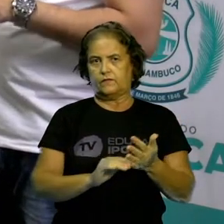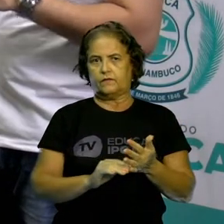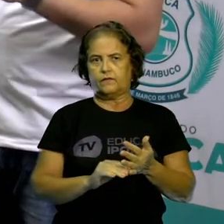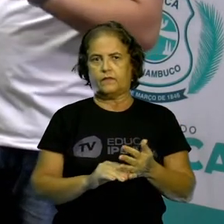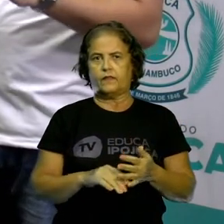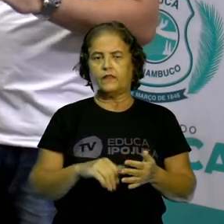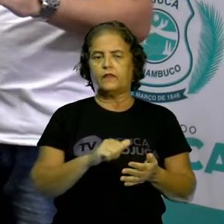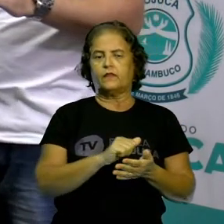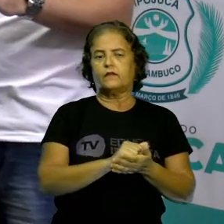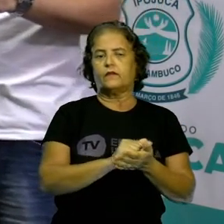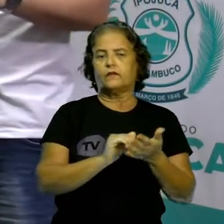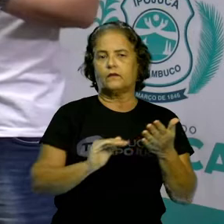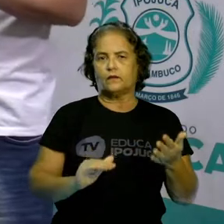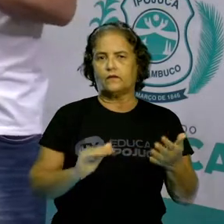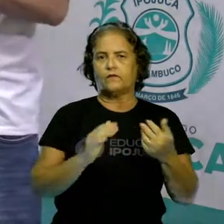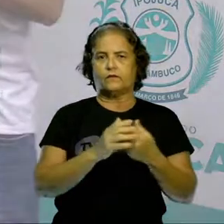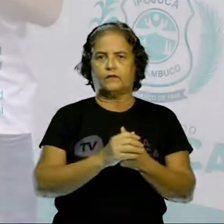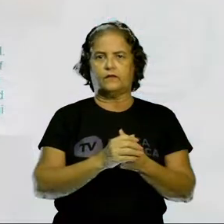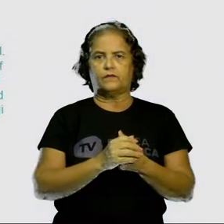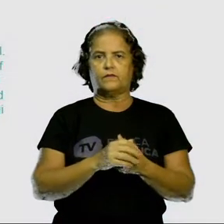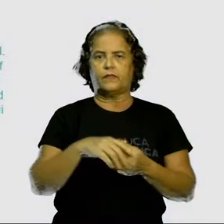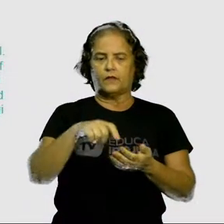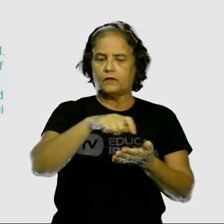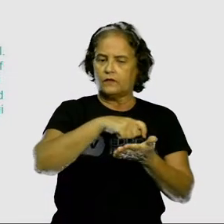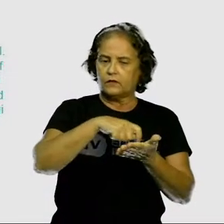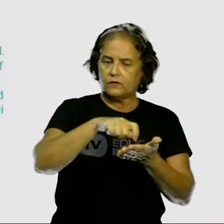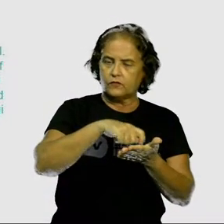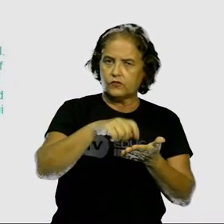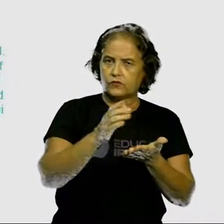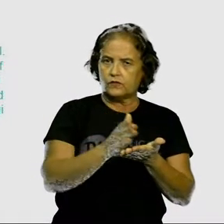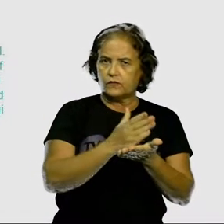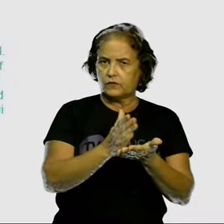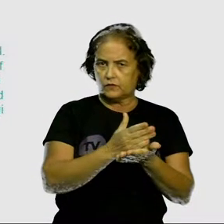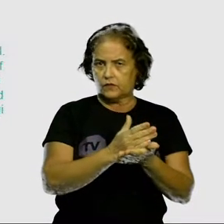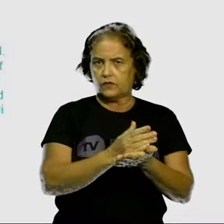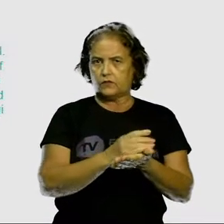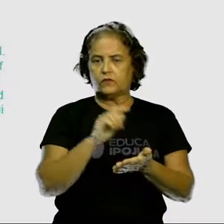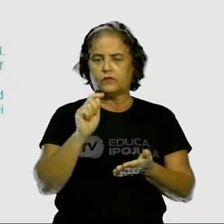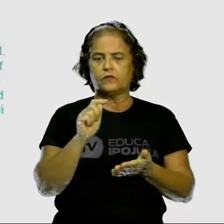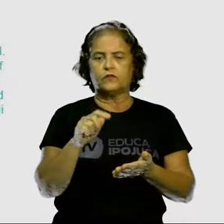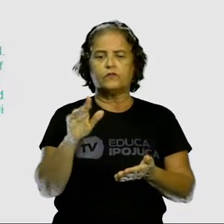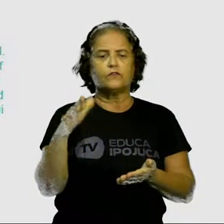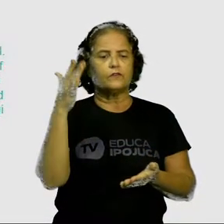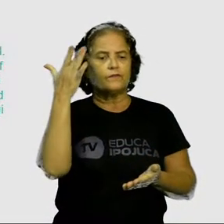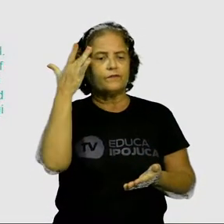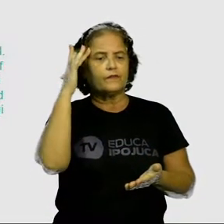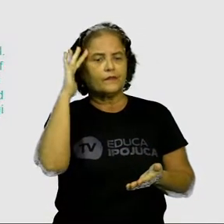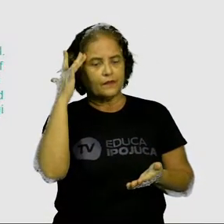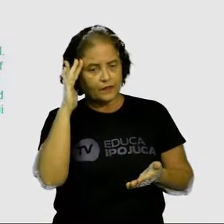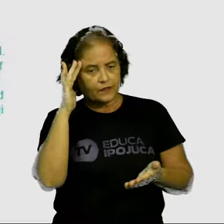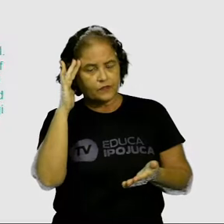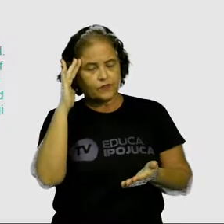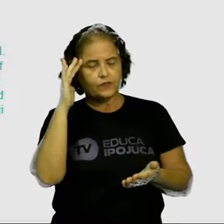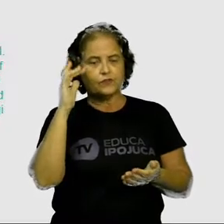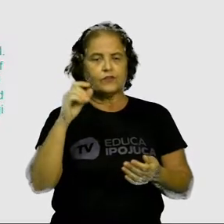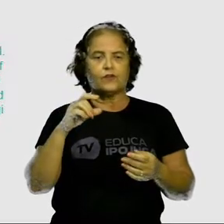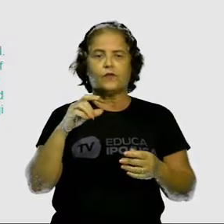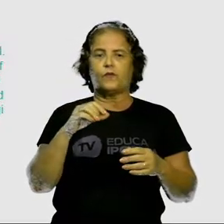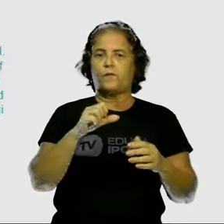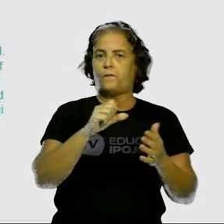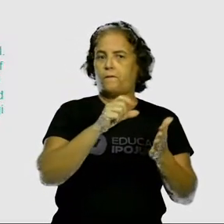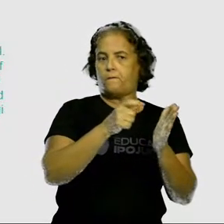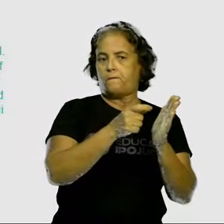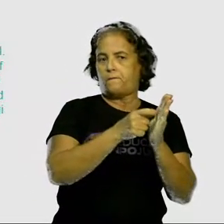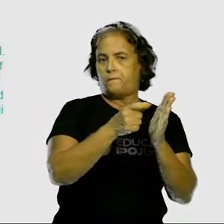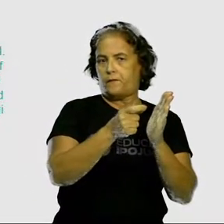Atividade. Escreve em seu caderno o que você acha que é um patrimônio histórico e cultural